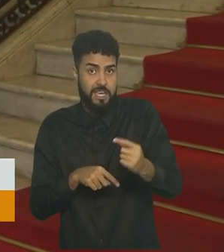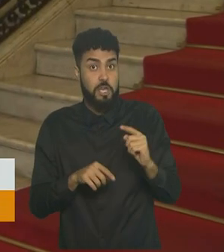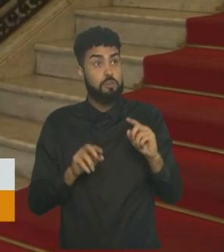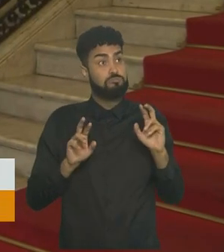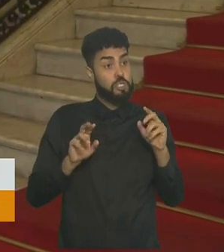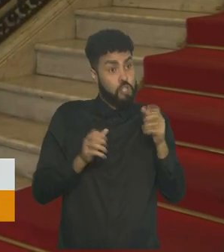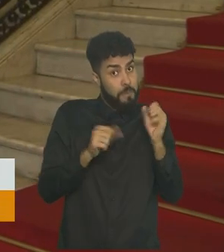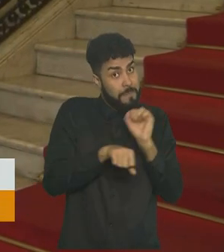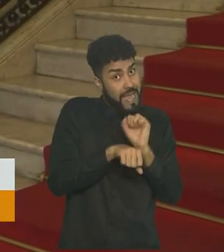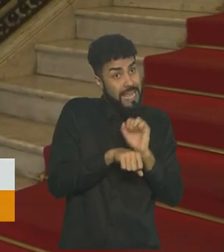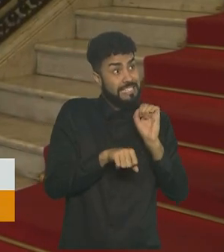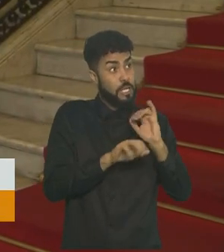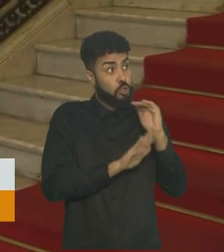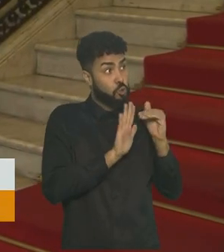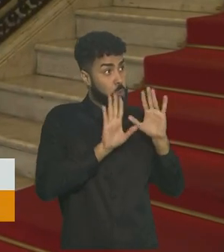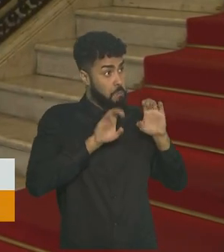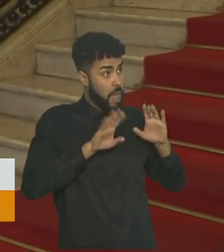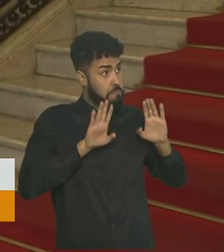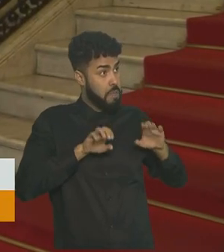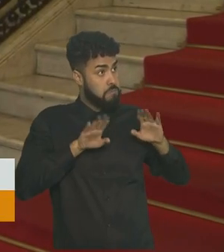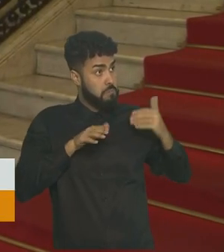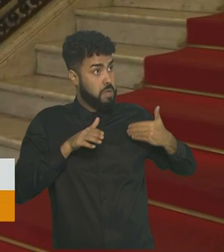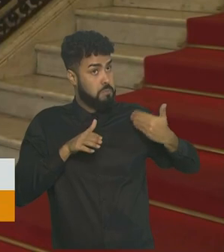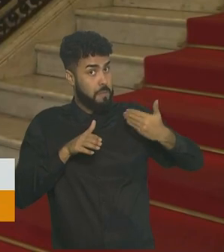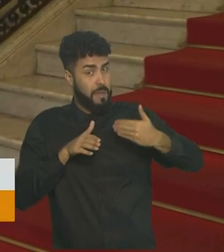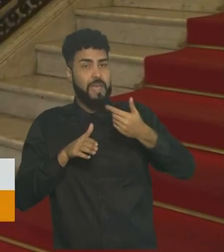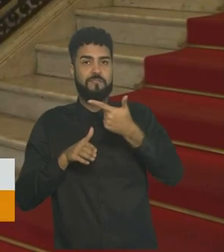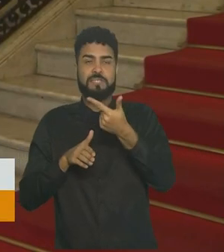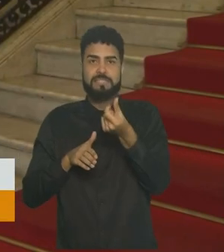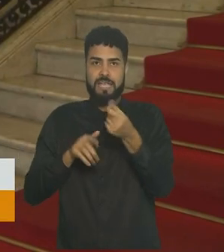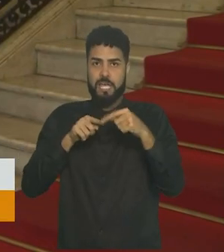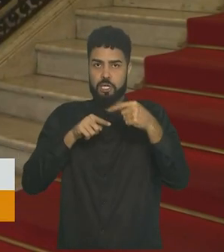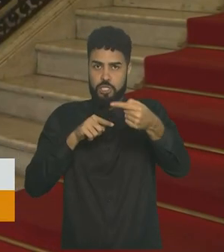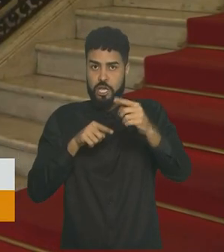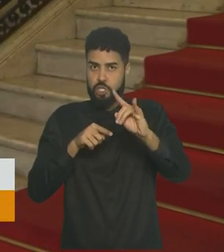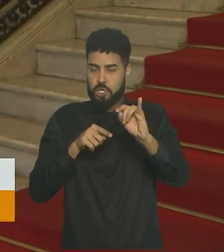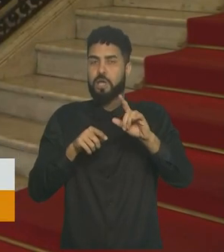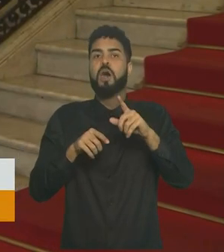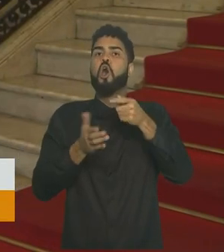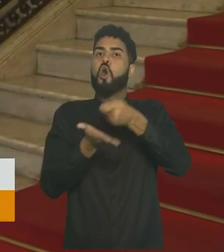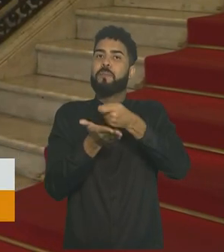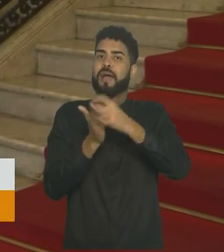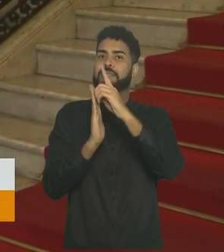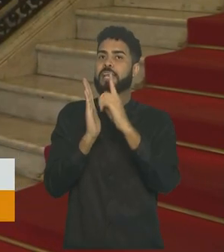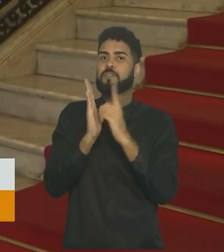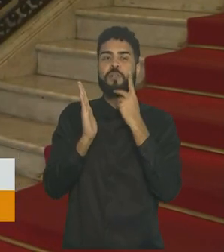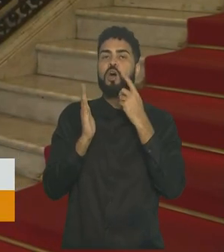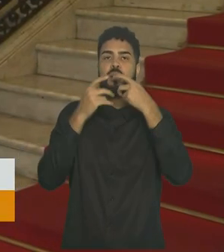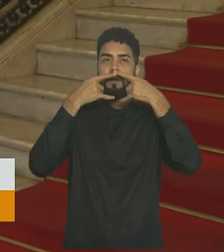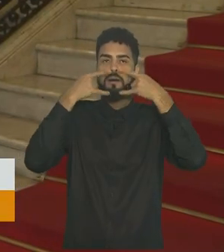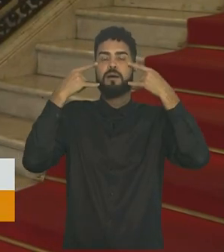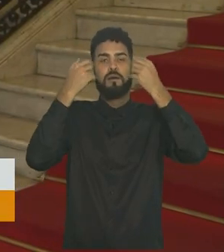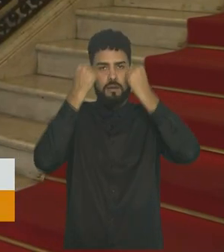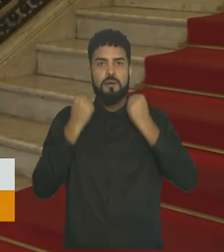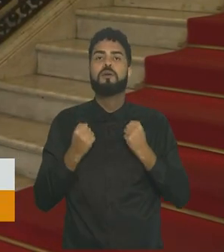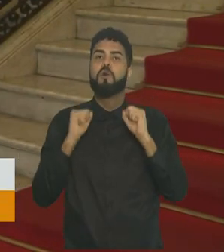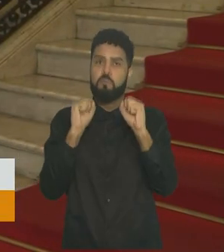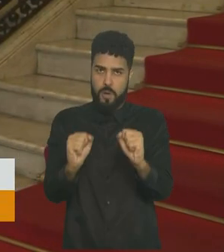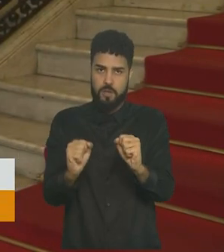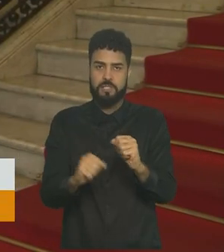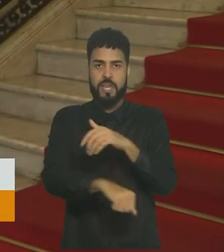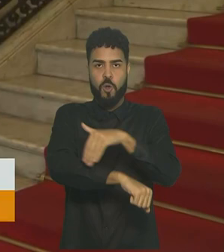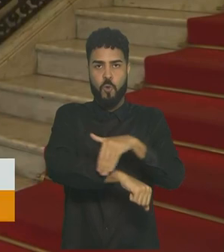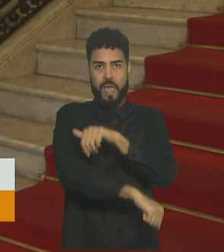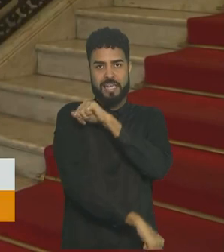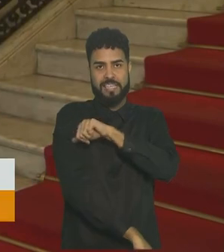dia 26, se tudo ocorrer conforme o que está previsto, as máscaras deixarão de ser obrigatórias nas ruas do Rio de